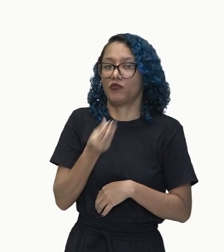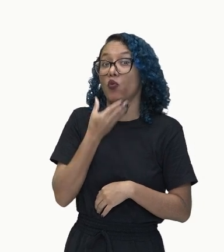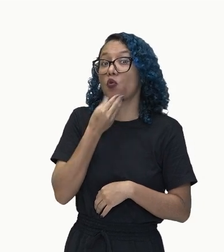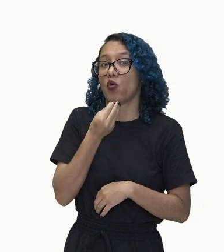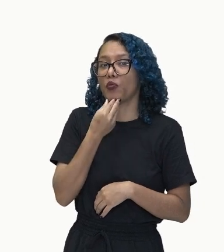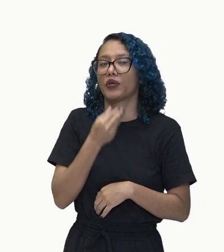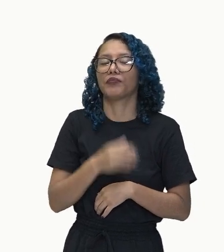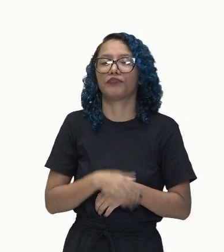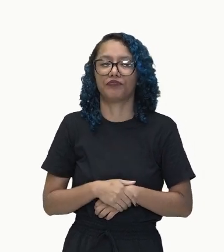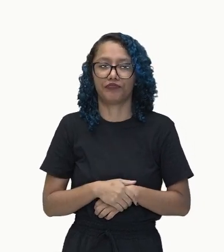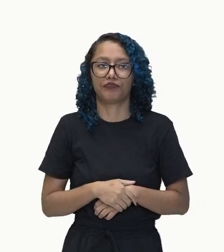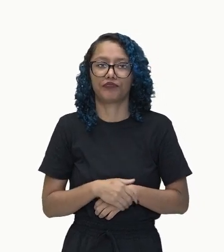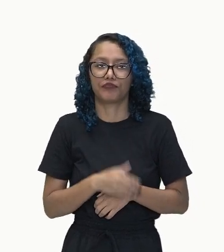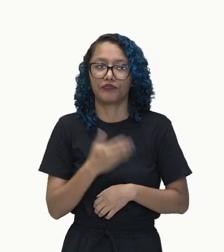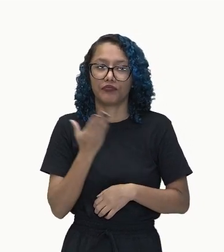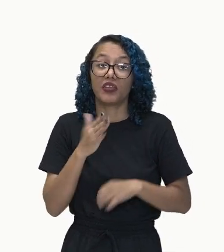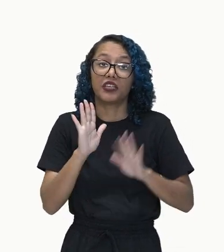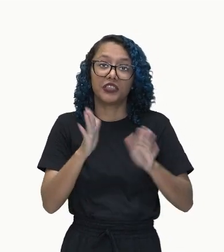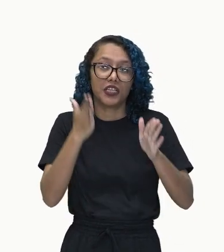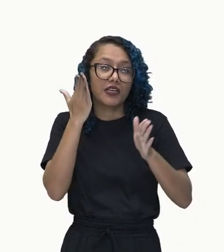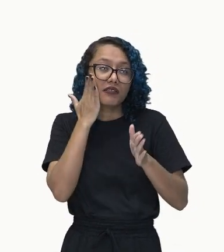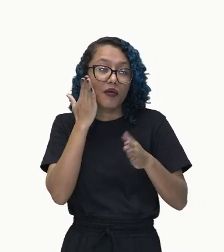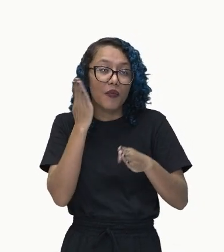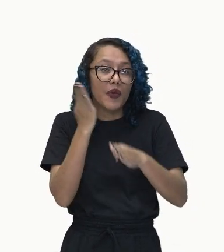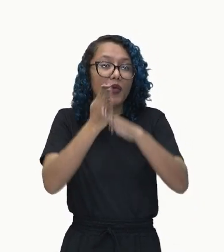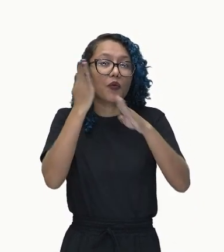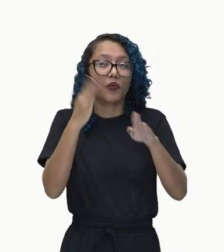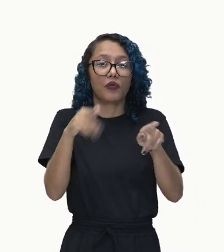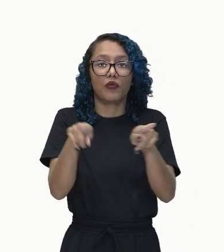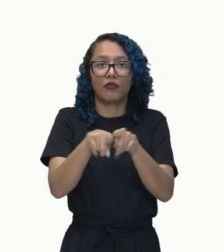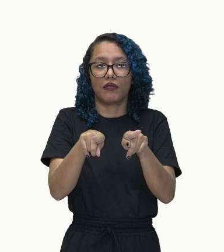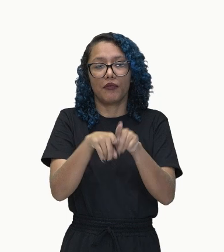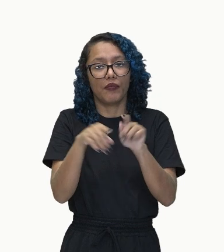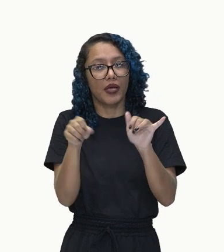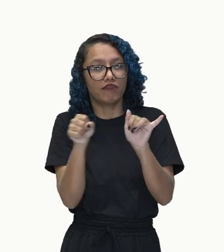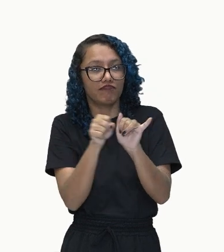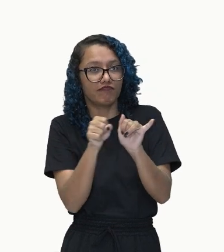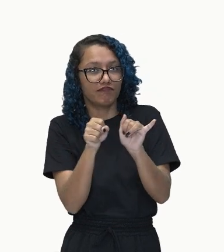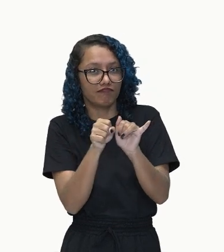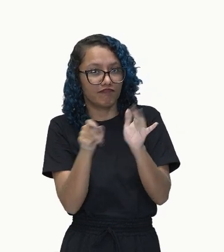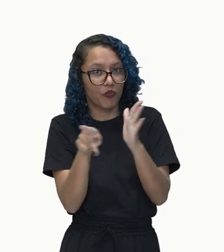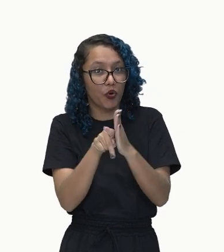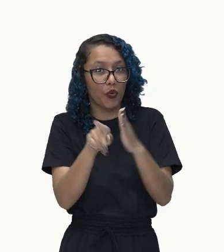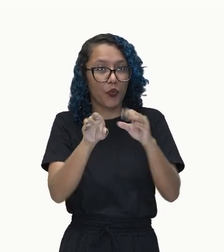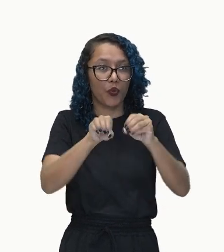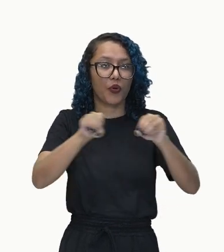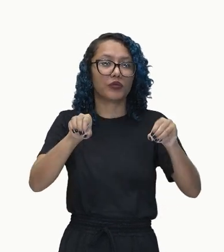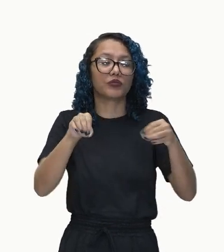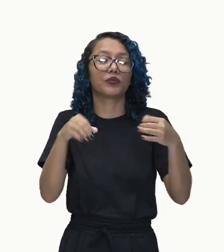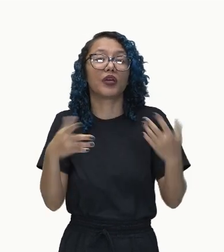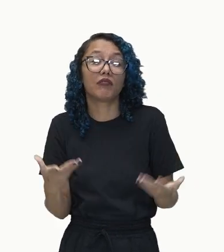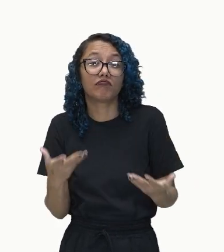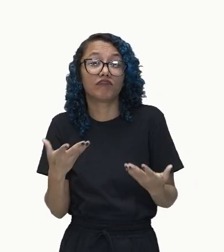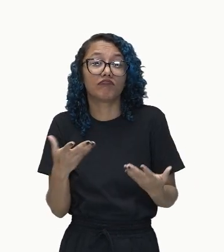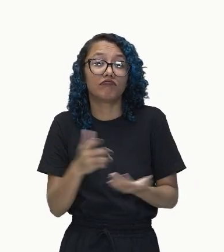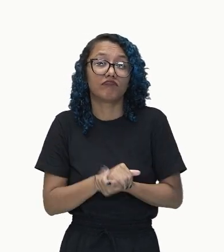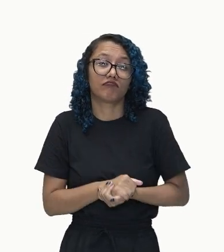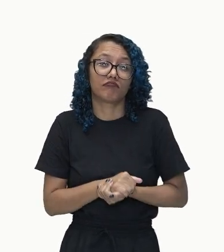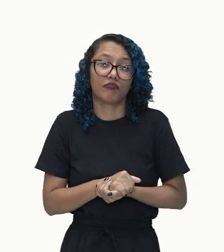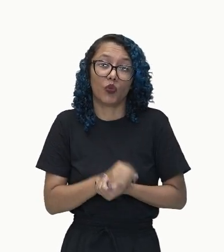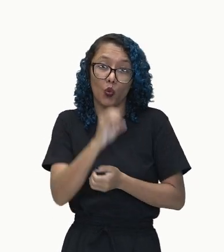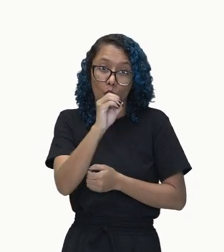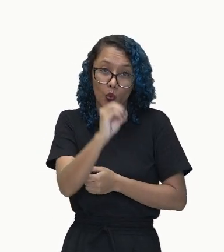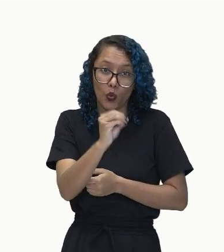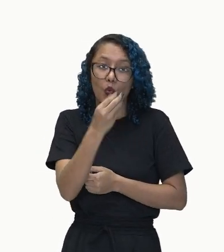o seu sujeito da oração, né? Já achou o sujeito da oração. O sintagma nominal